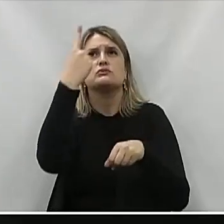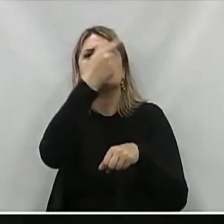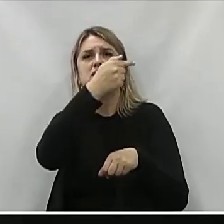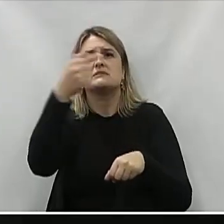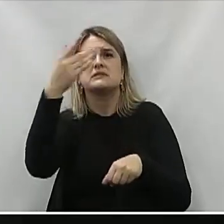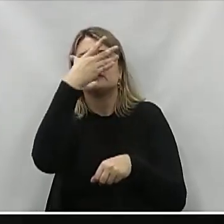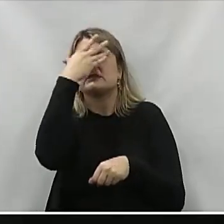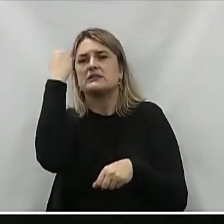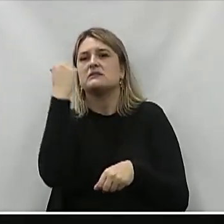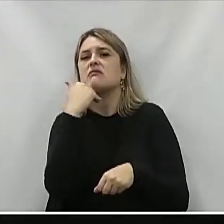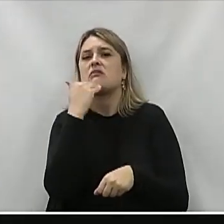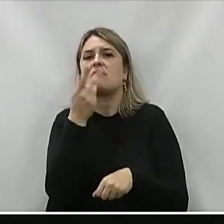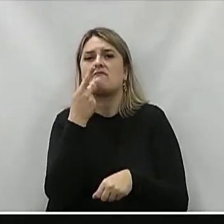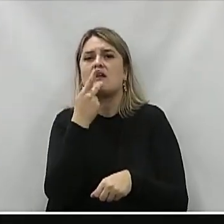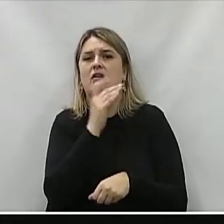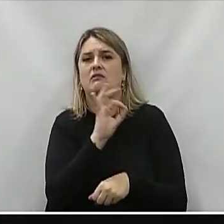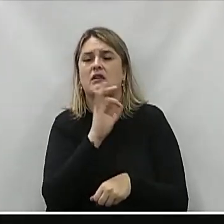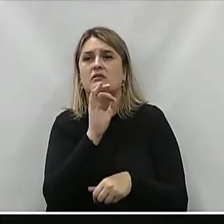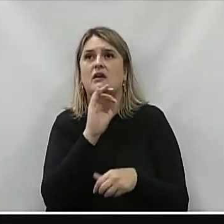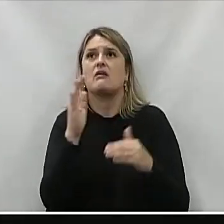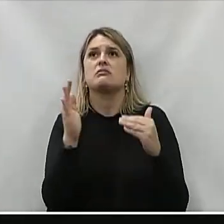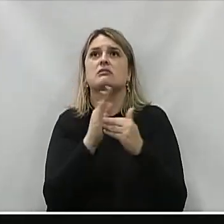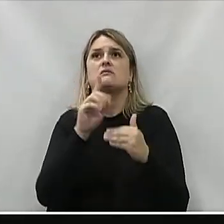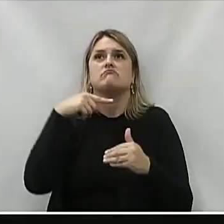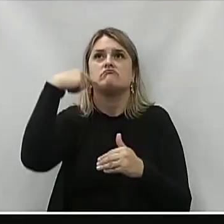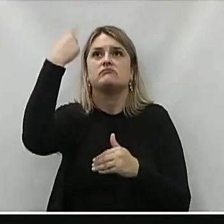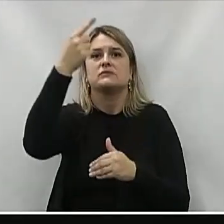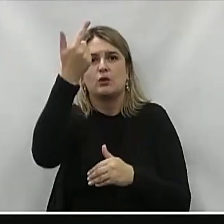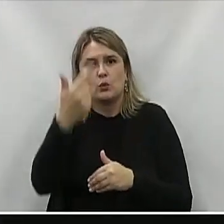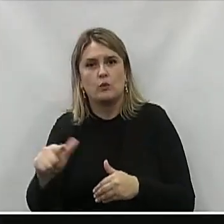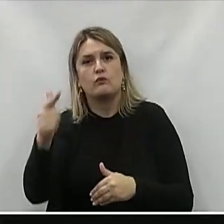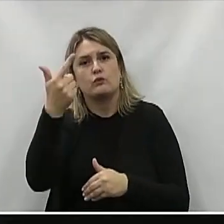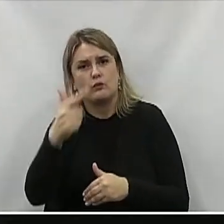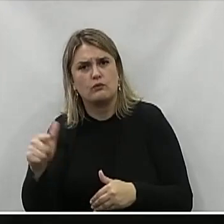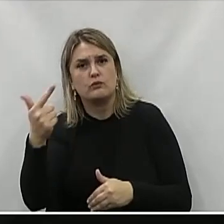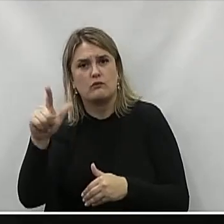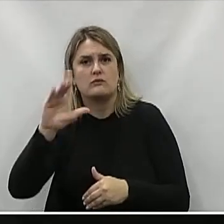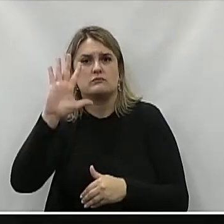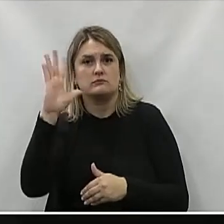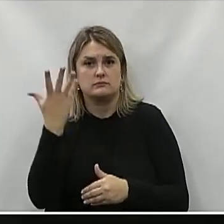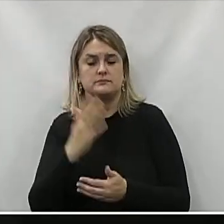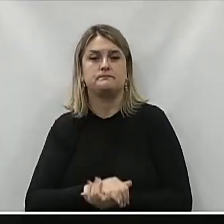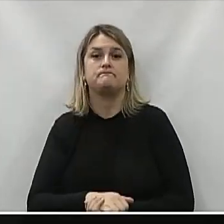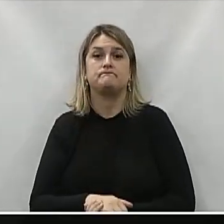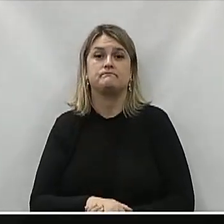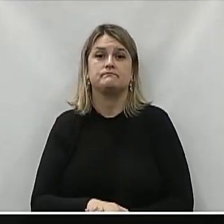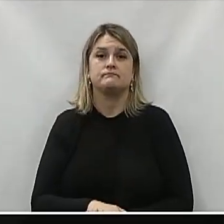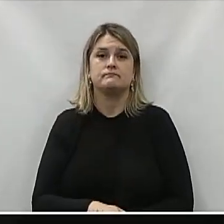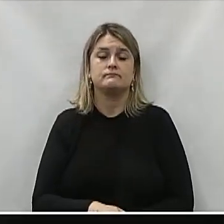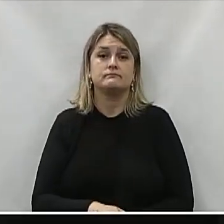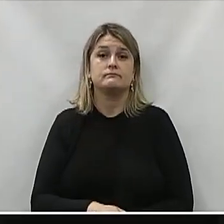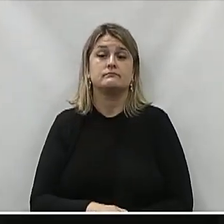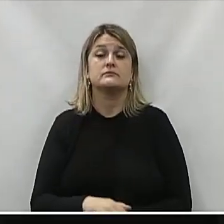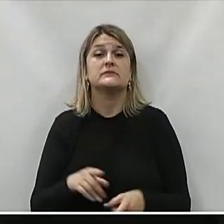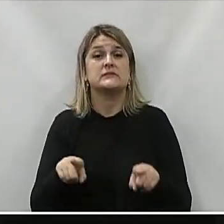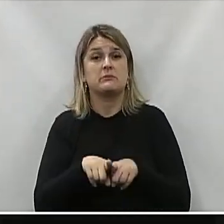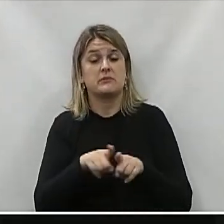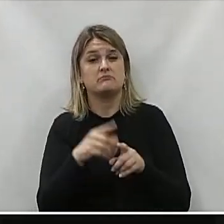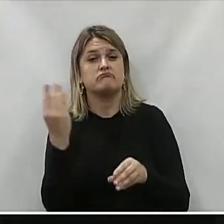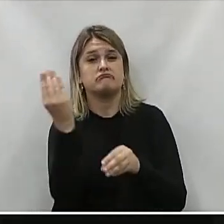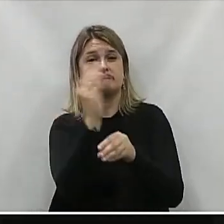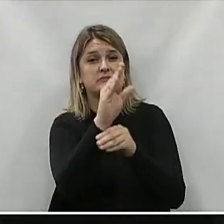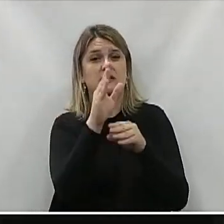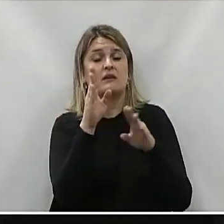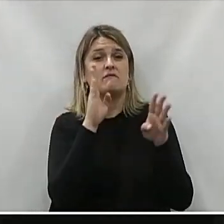esquece Ninguém fala mais nada Até o próximo ataque de novo E até o próximo ataque de novo E tem aparecido na internet